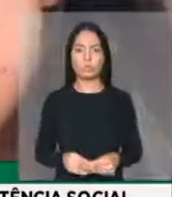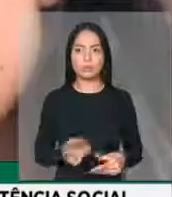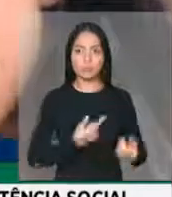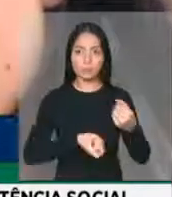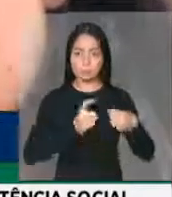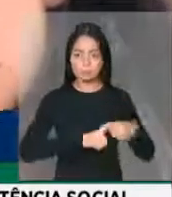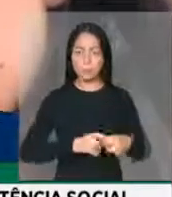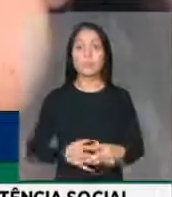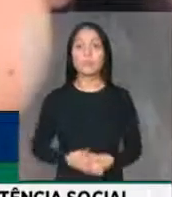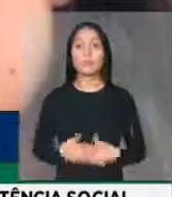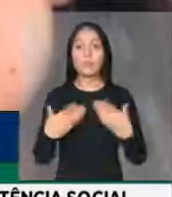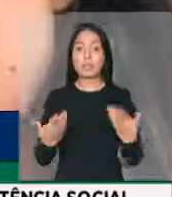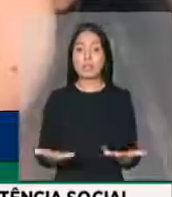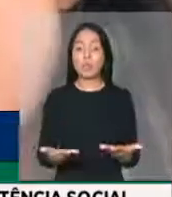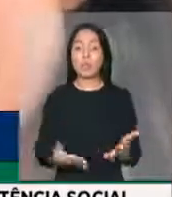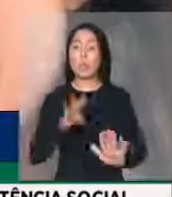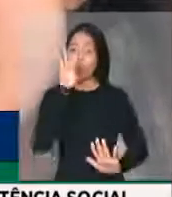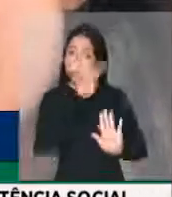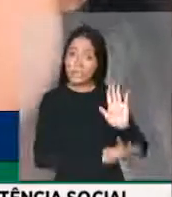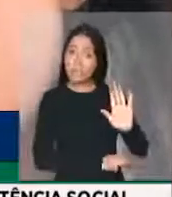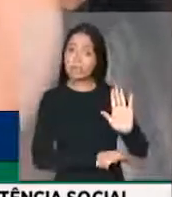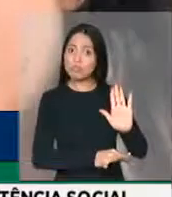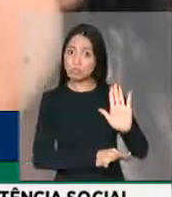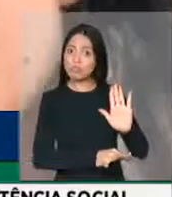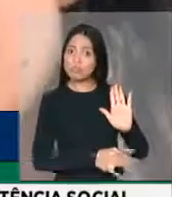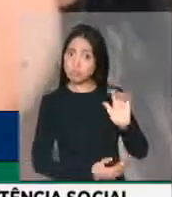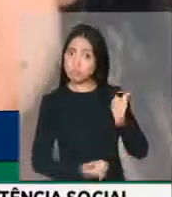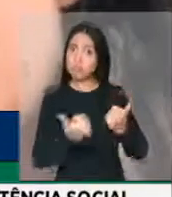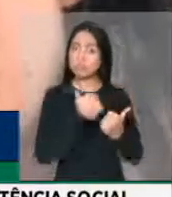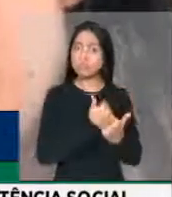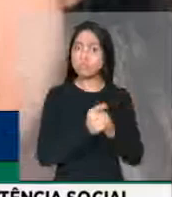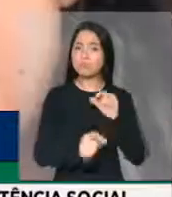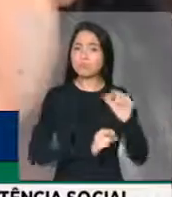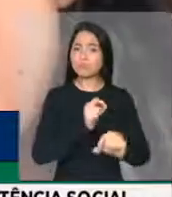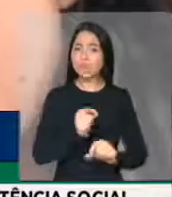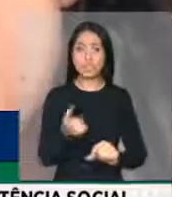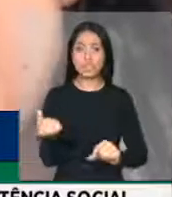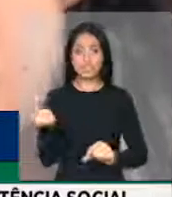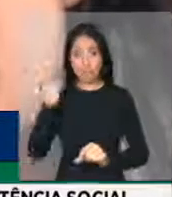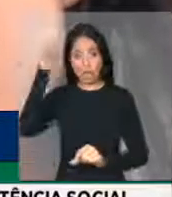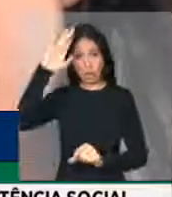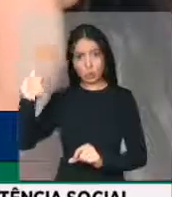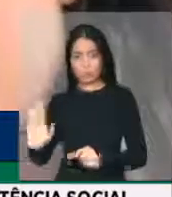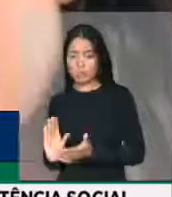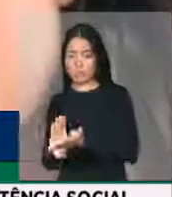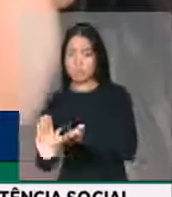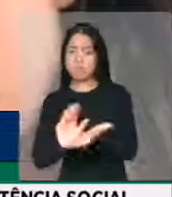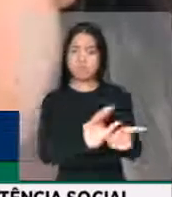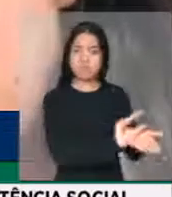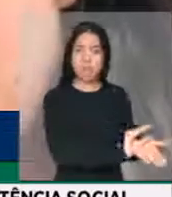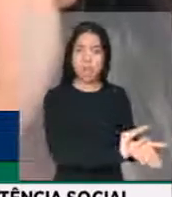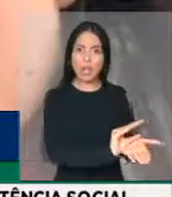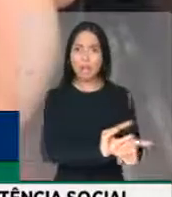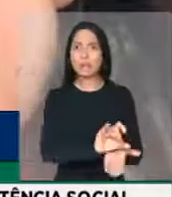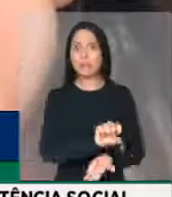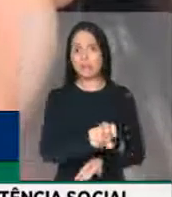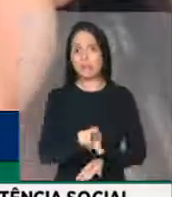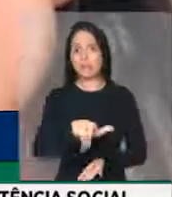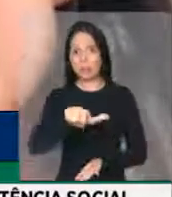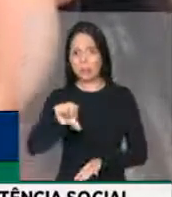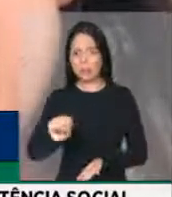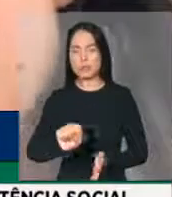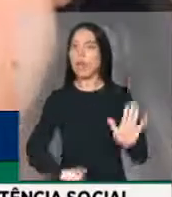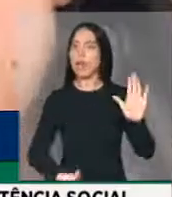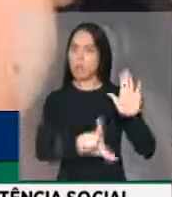aqui. Portanto, apresentamos o substitutivo de forma a esclarecer que os repasses financeiros são feitos pela União, por intermédio do Fundo Nacional de Assistência Social, com base na lei